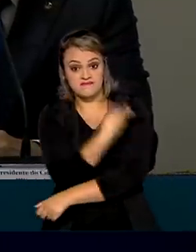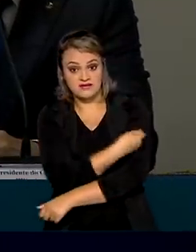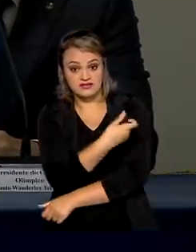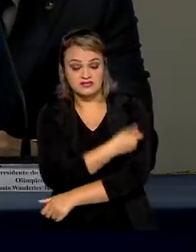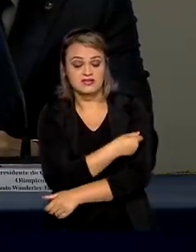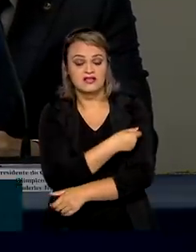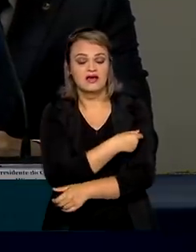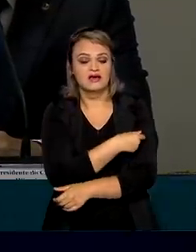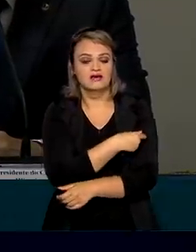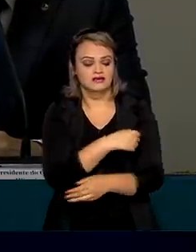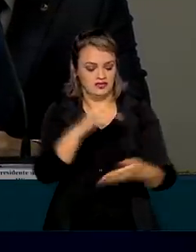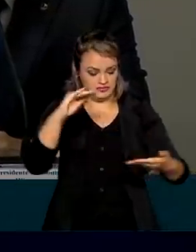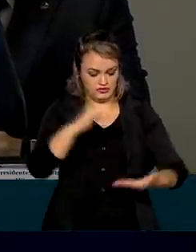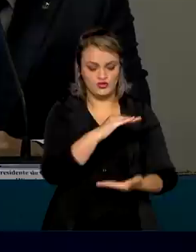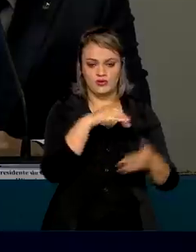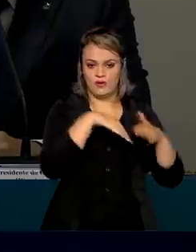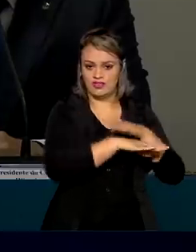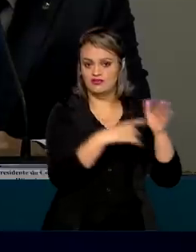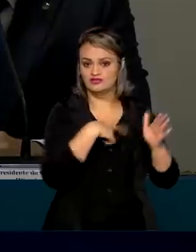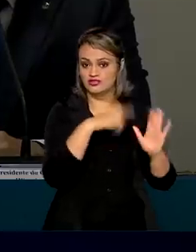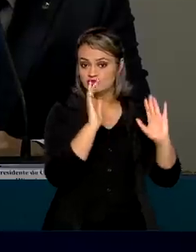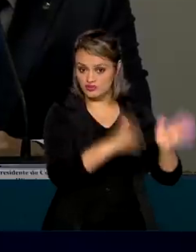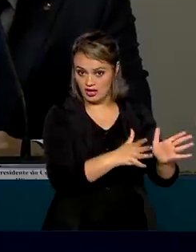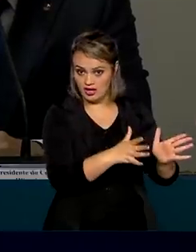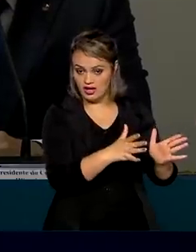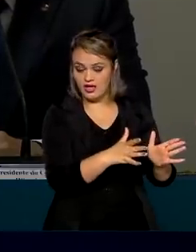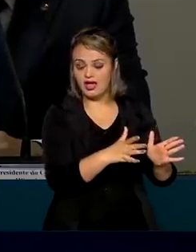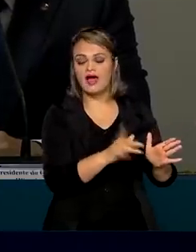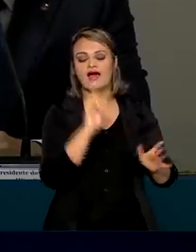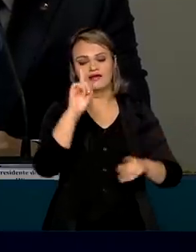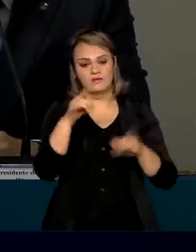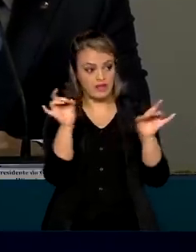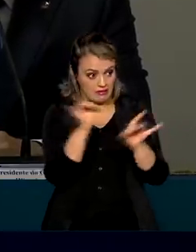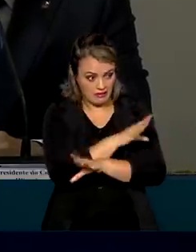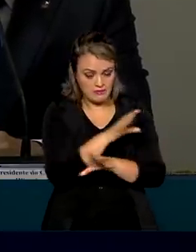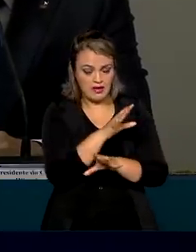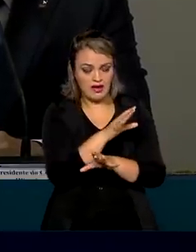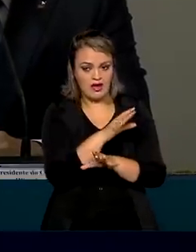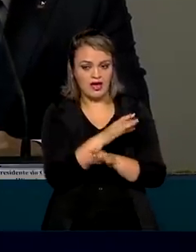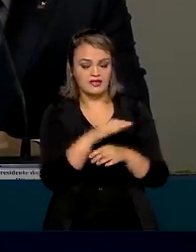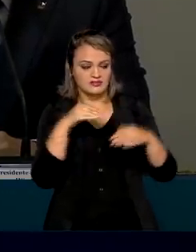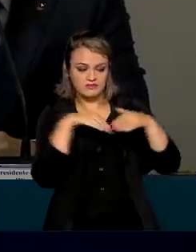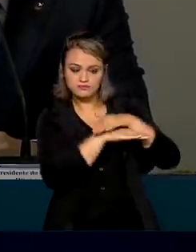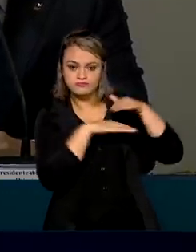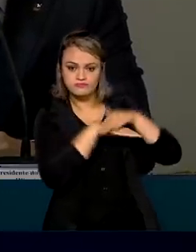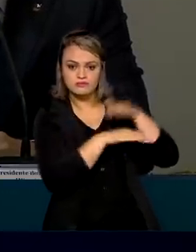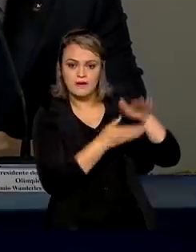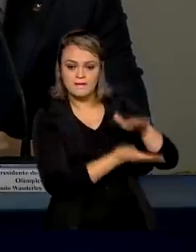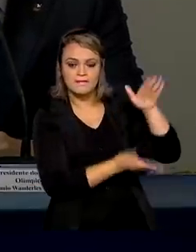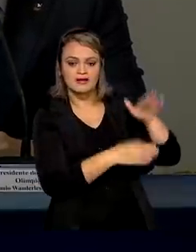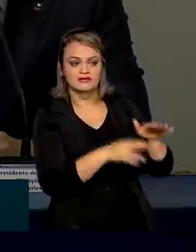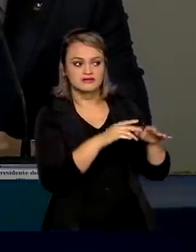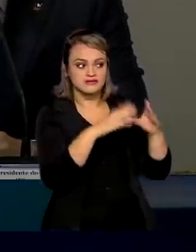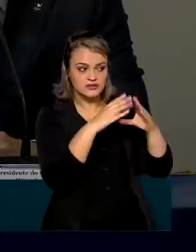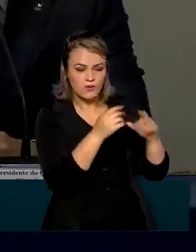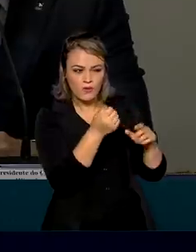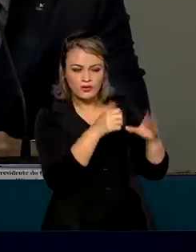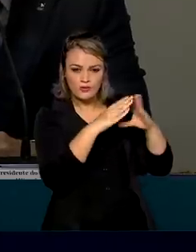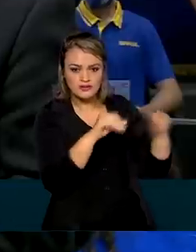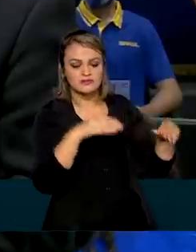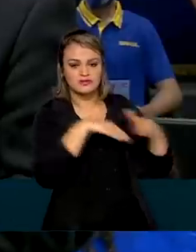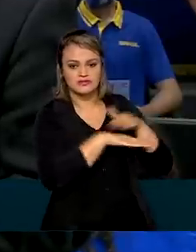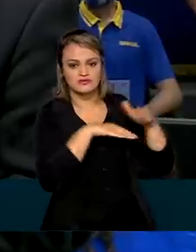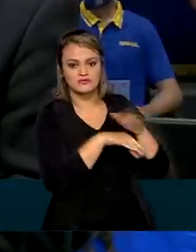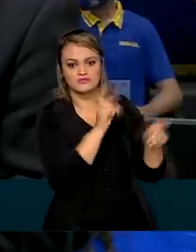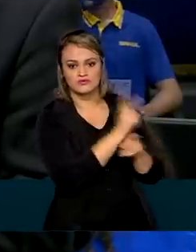no estoque que nós já temos e elas serão repostas na medida proporcional da utilização com a delegação